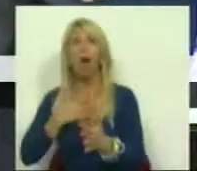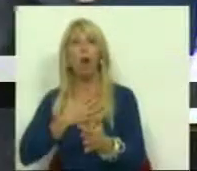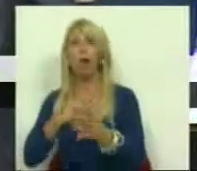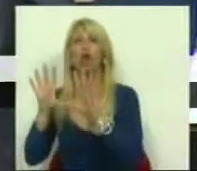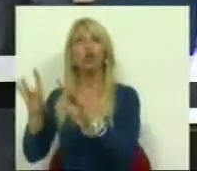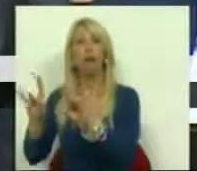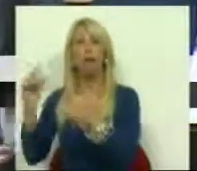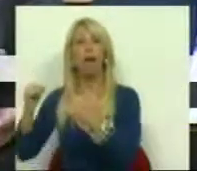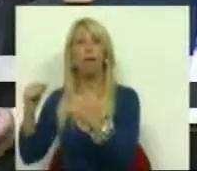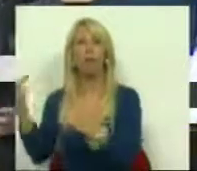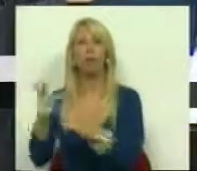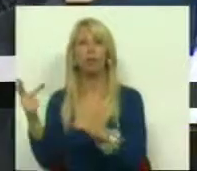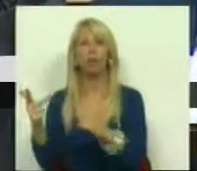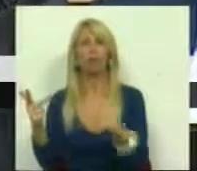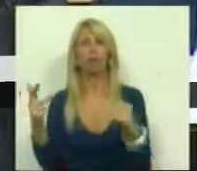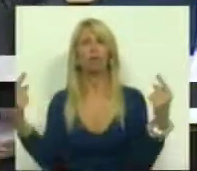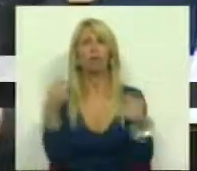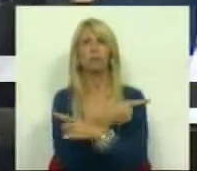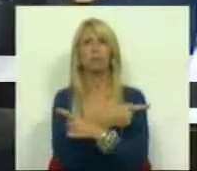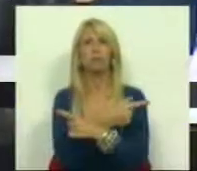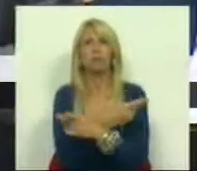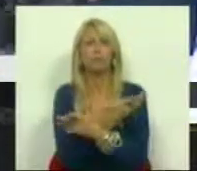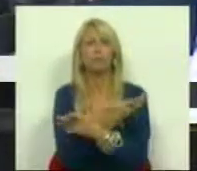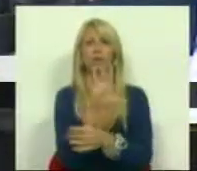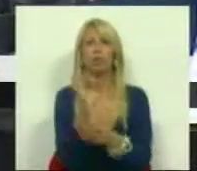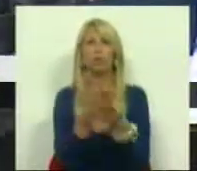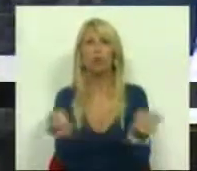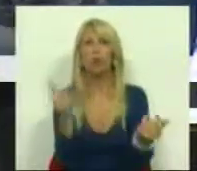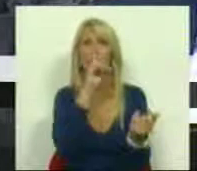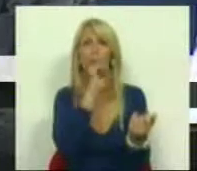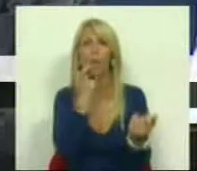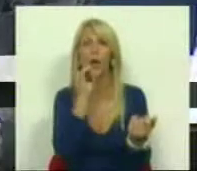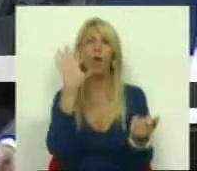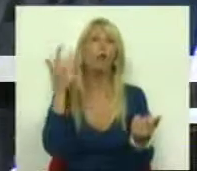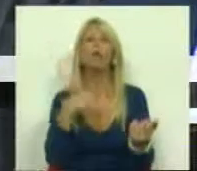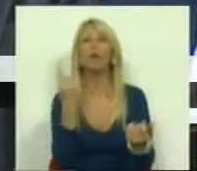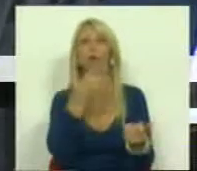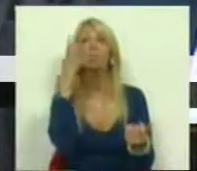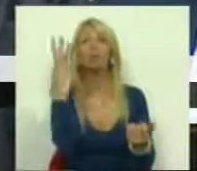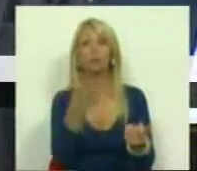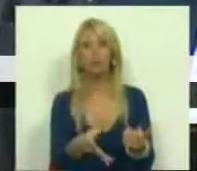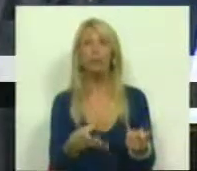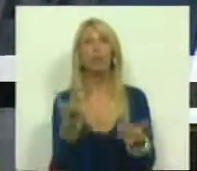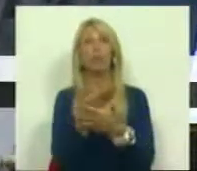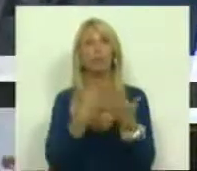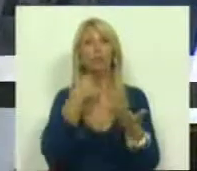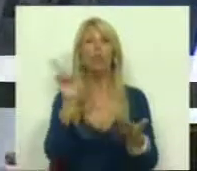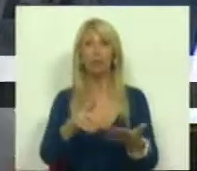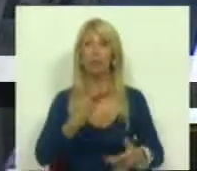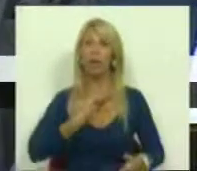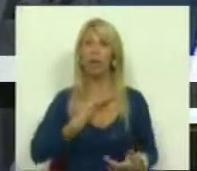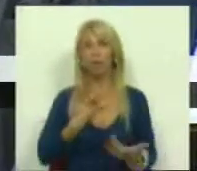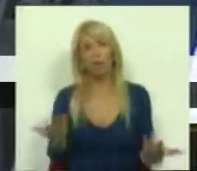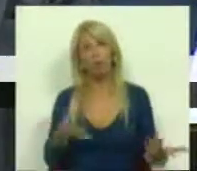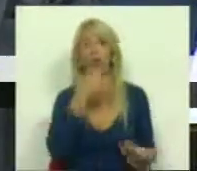Isto é uma contradição que não tem solução. E, portanto, quando nós dizemos renegociação da dívida, nós, inevitavelmente, estamos